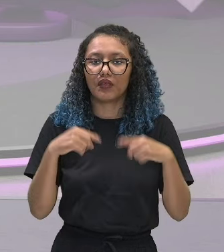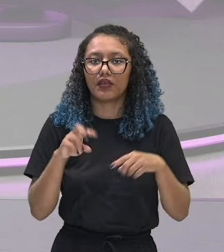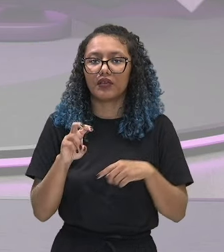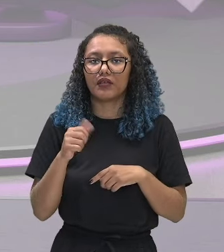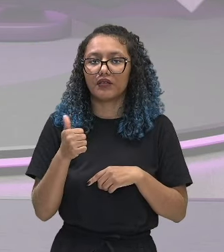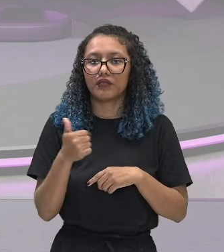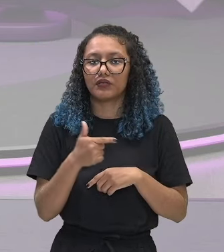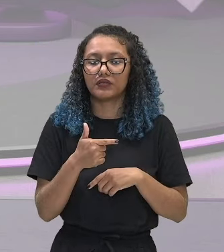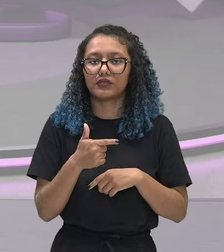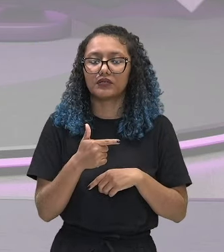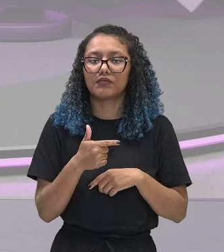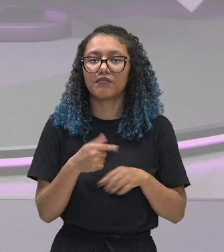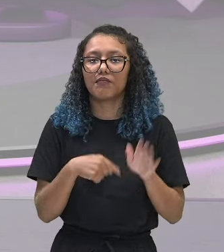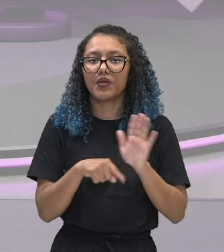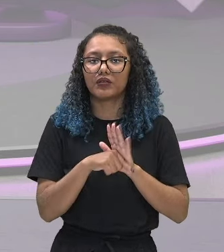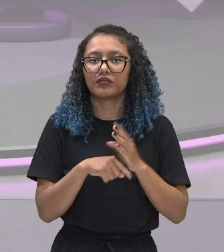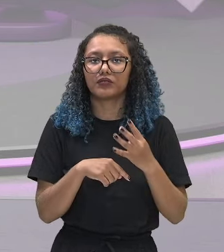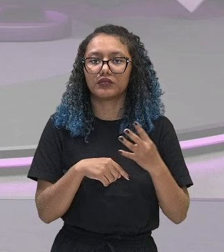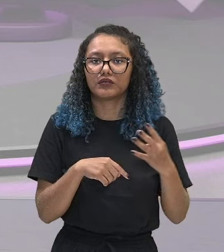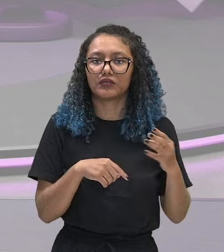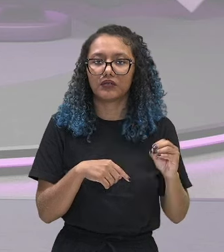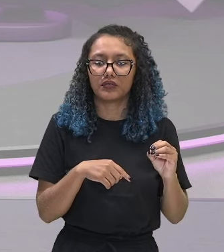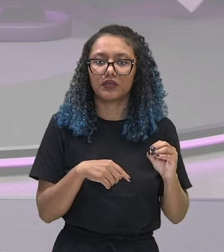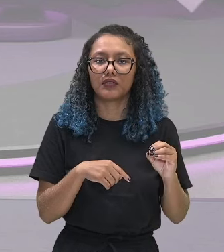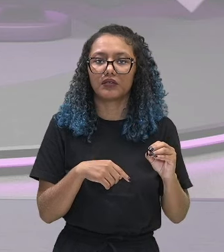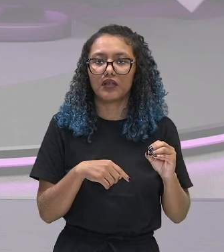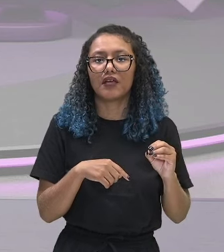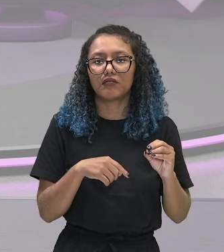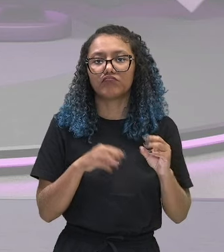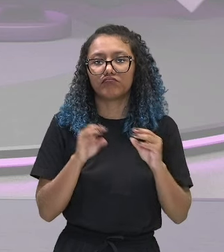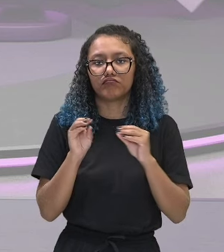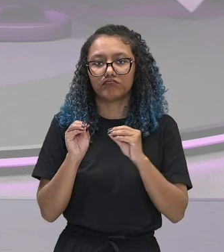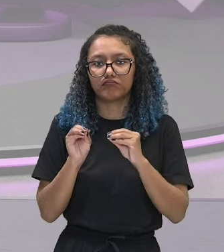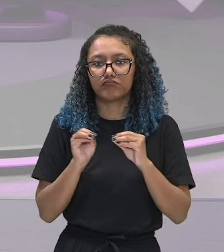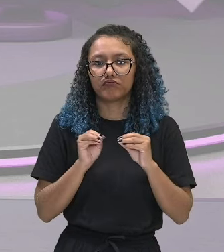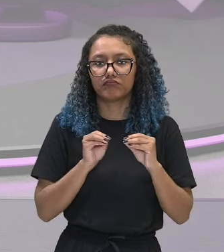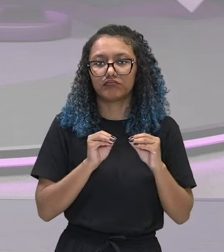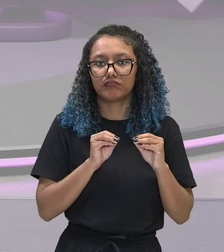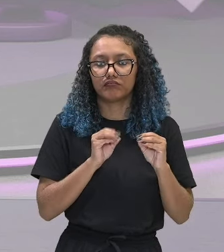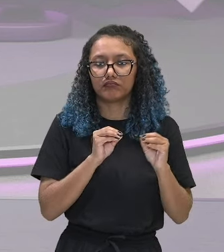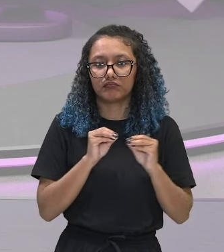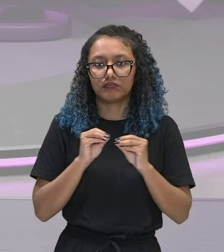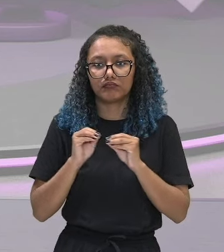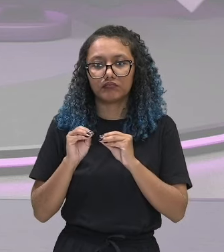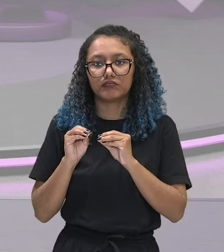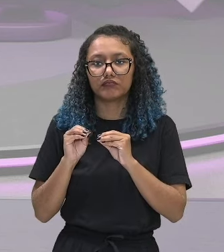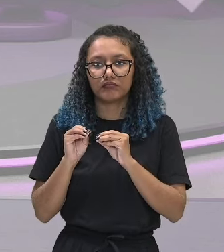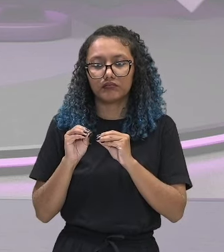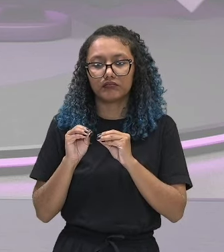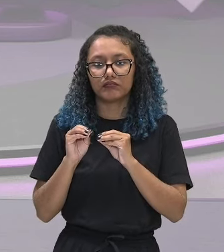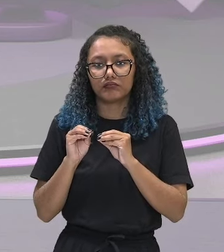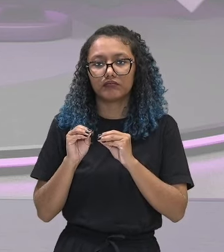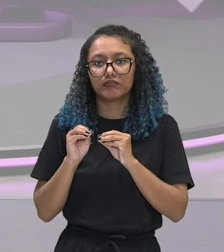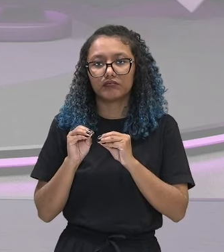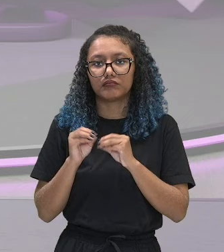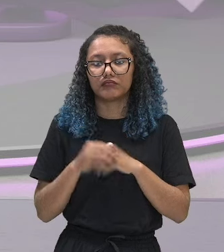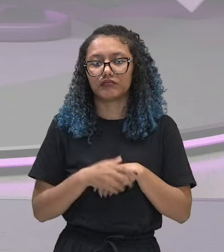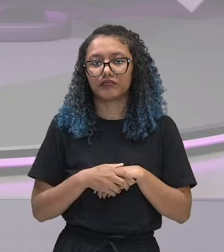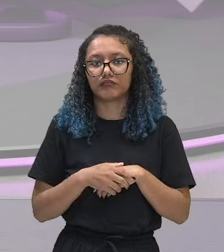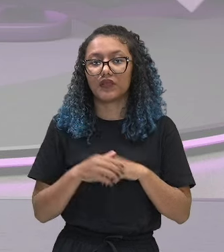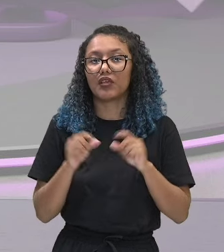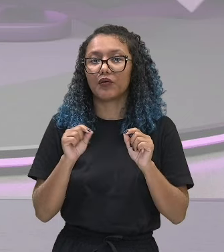512, menos 440, a gente passou o 440 para o primeiro membro, ele vem com sinal